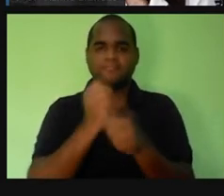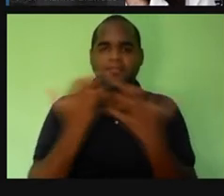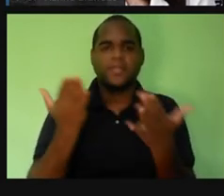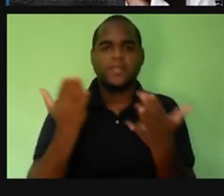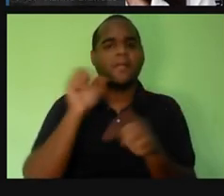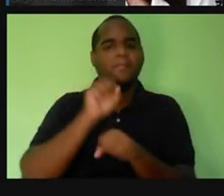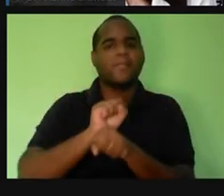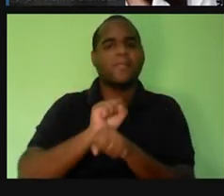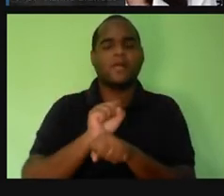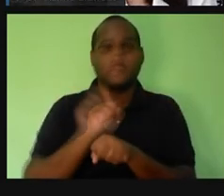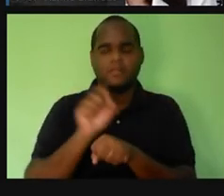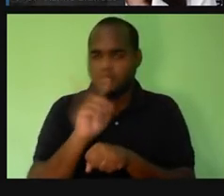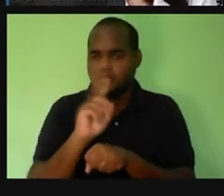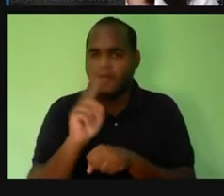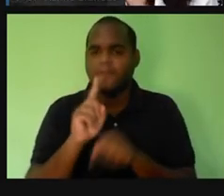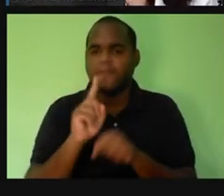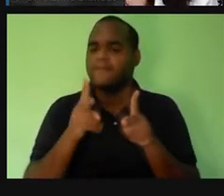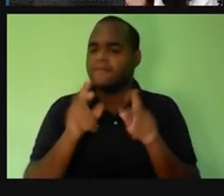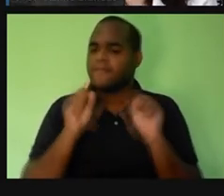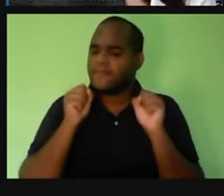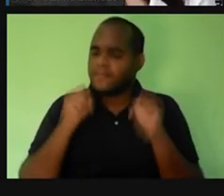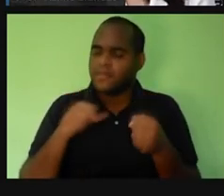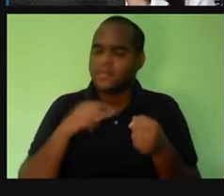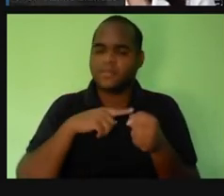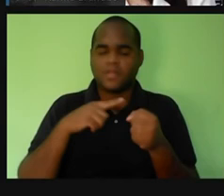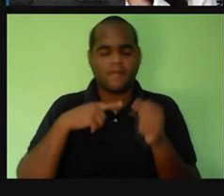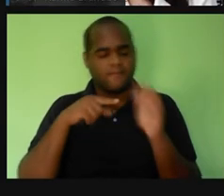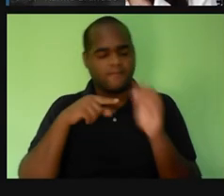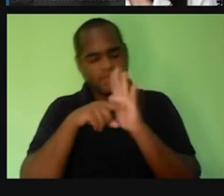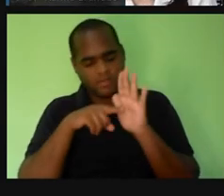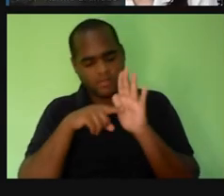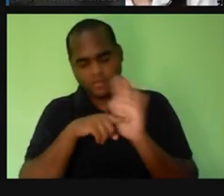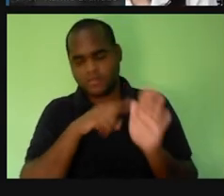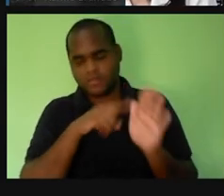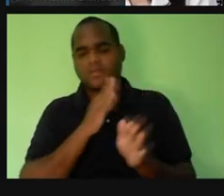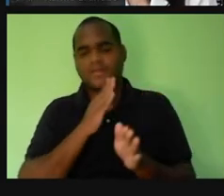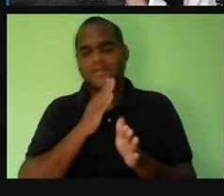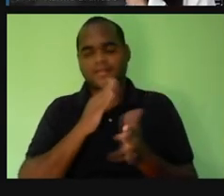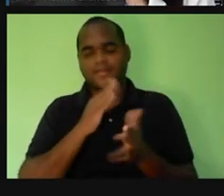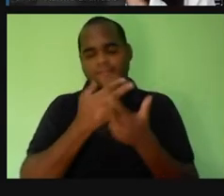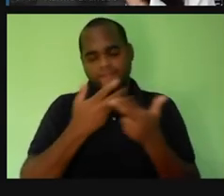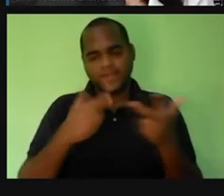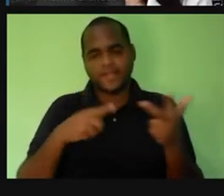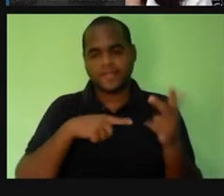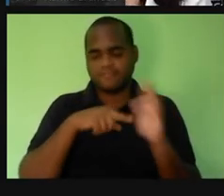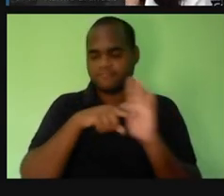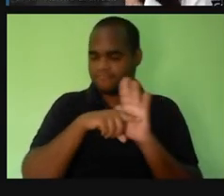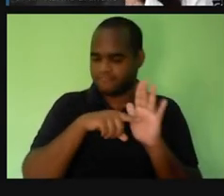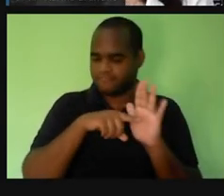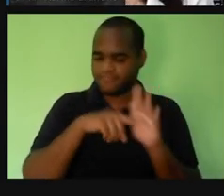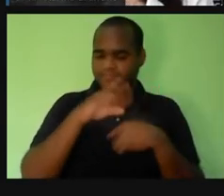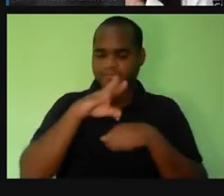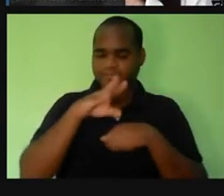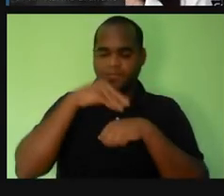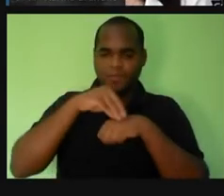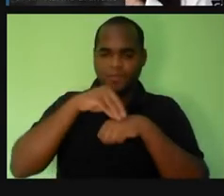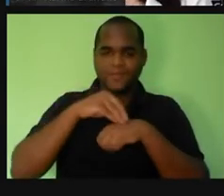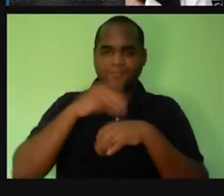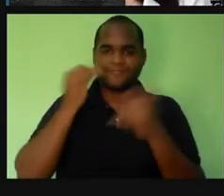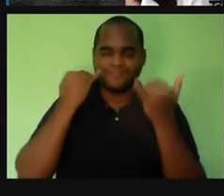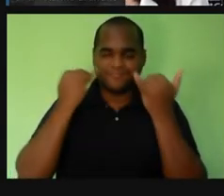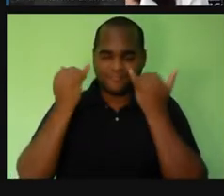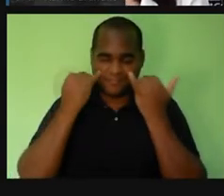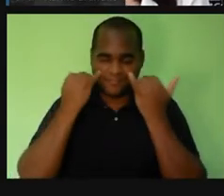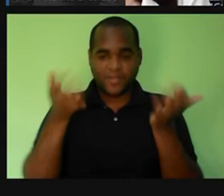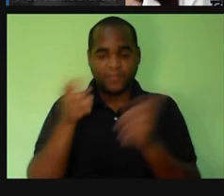fiquem aí instigados a conhecer um pouco mais, a saber um pouco mais, a buscar mais informações, tá bom? E eu vou ficando por